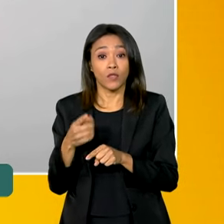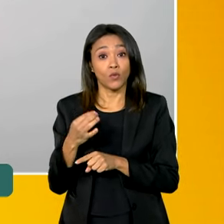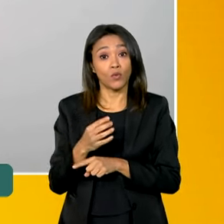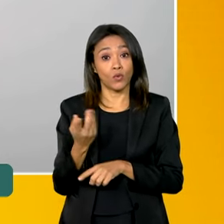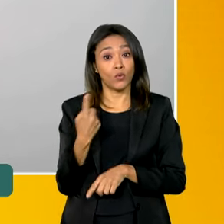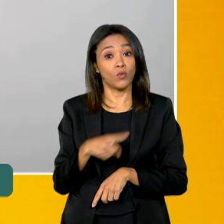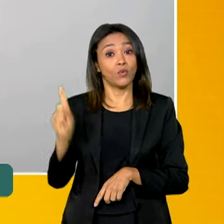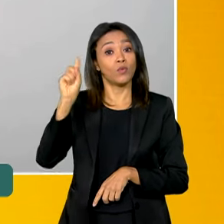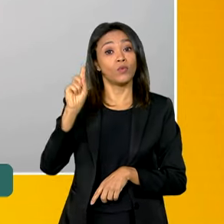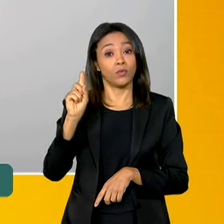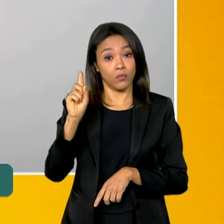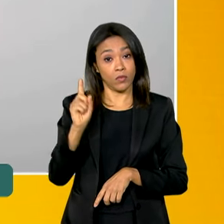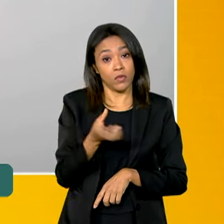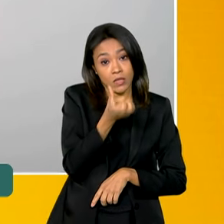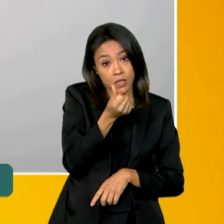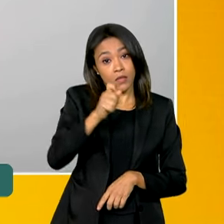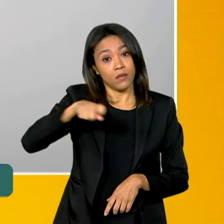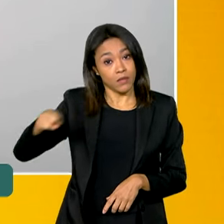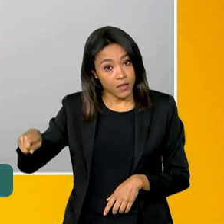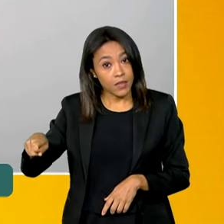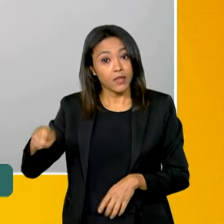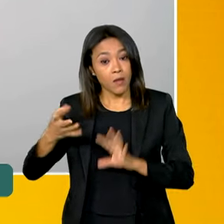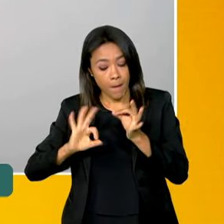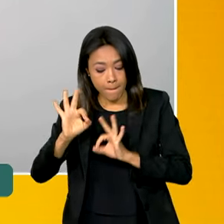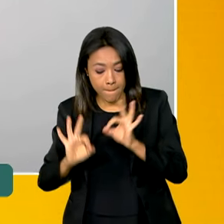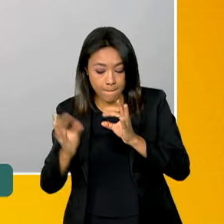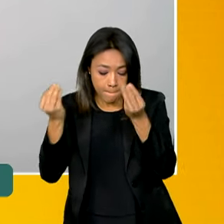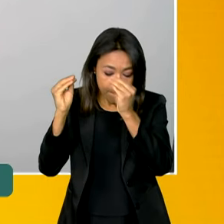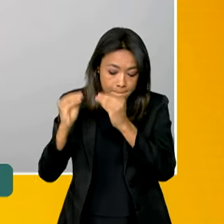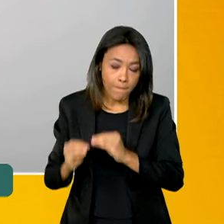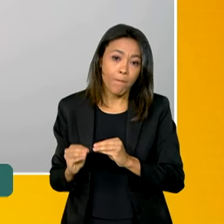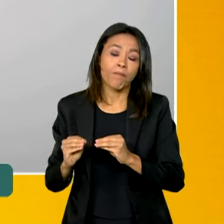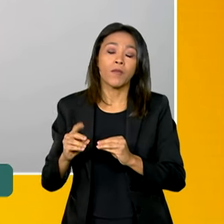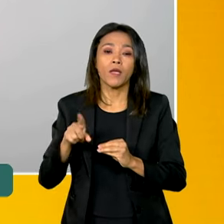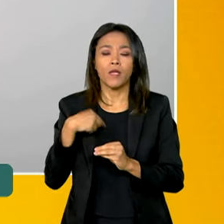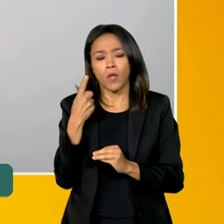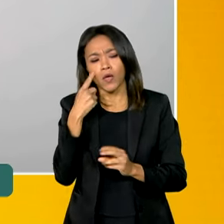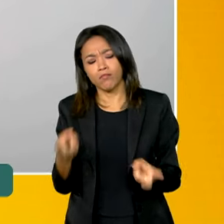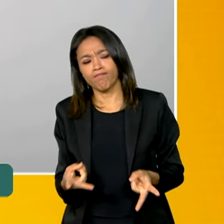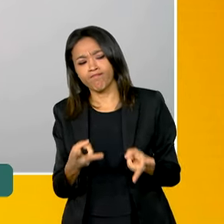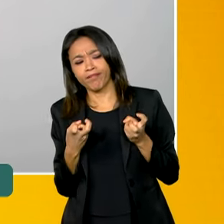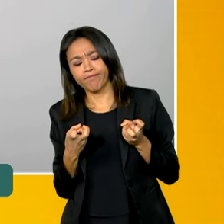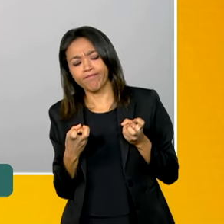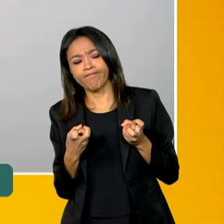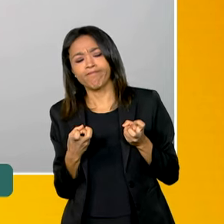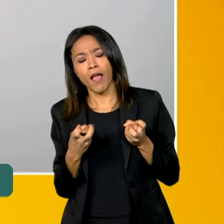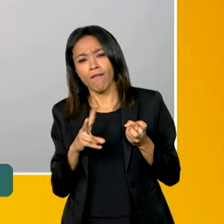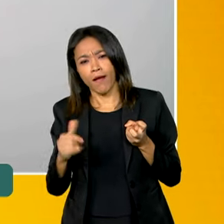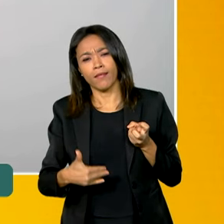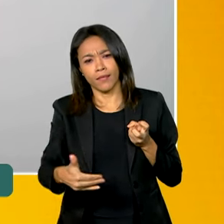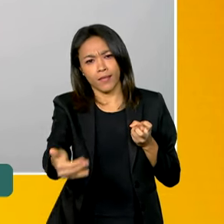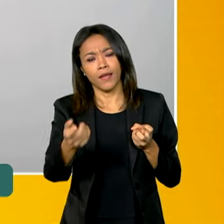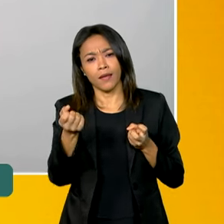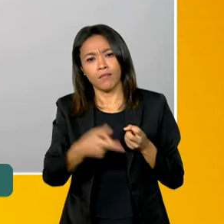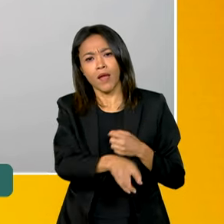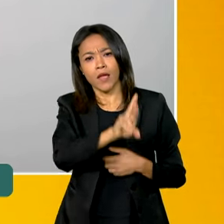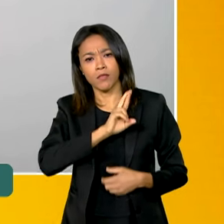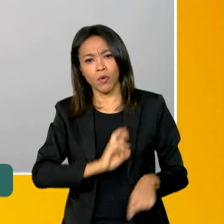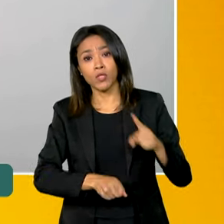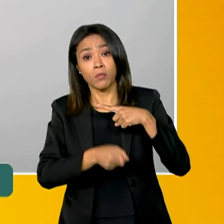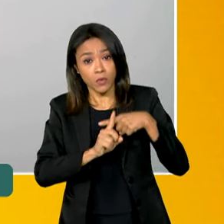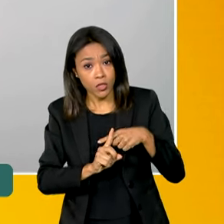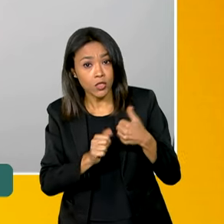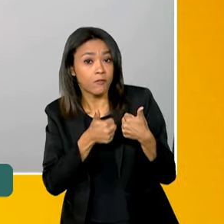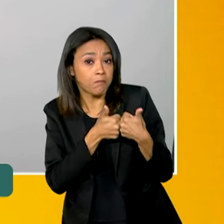seis meses e a gente, pelo que a gente já observou, a gente vai continuar tendo resultados positivos e